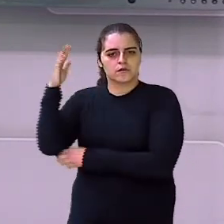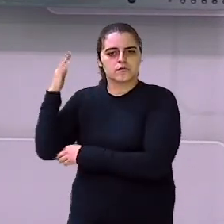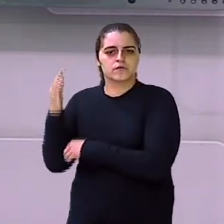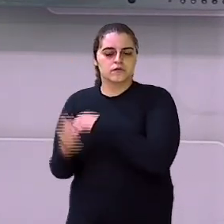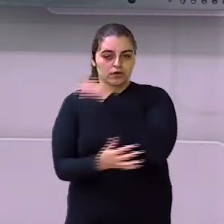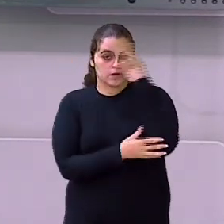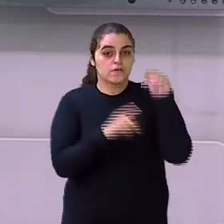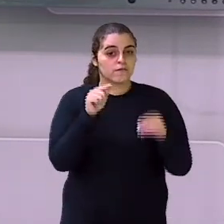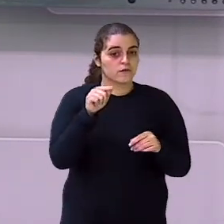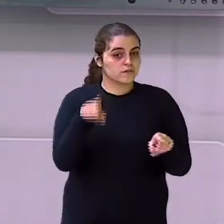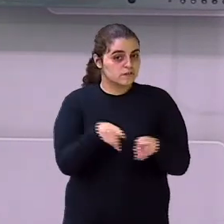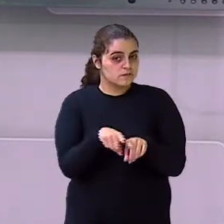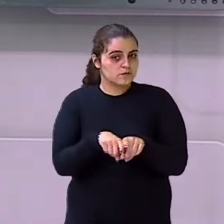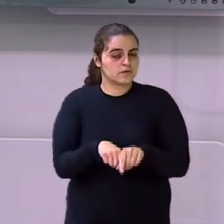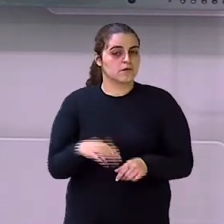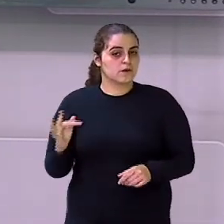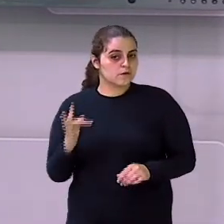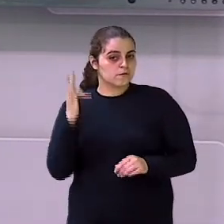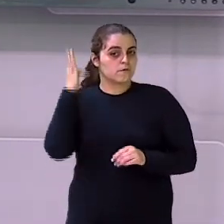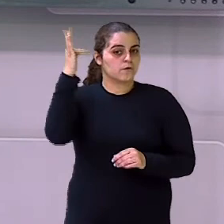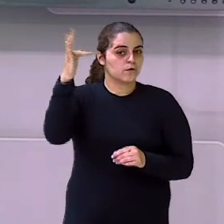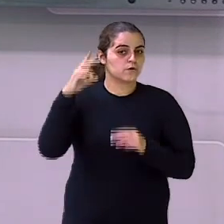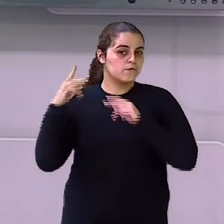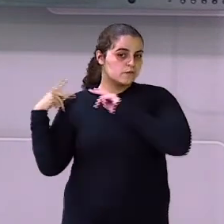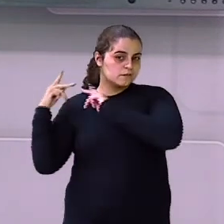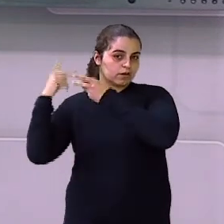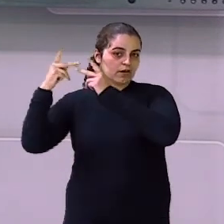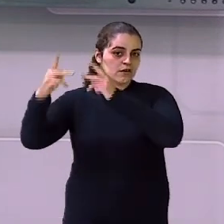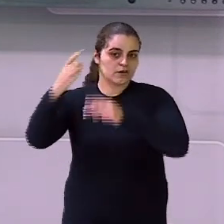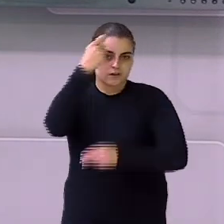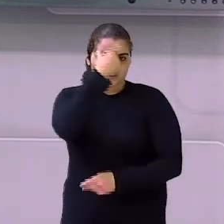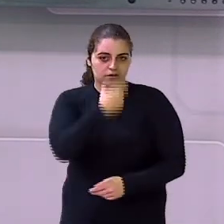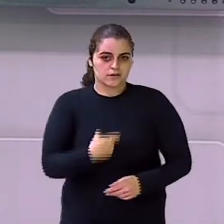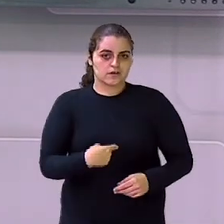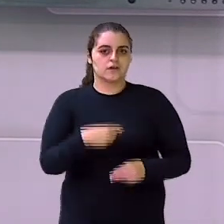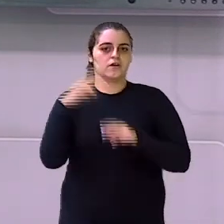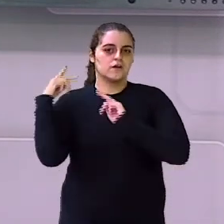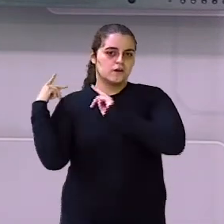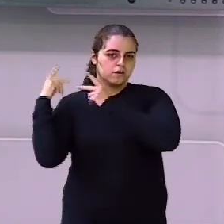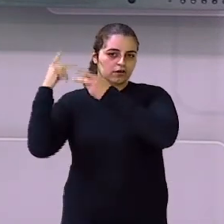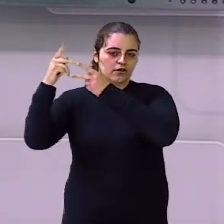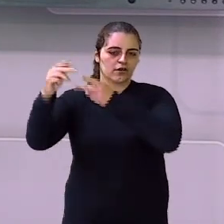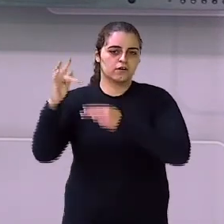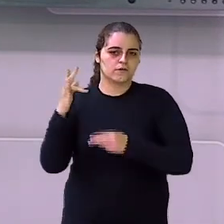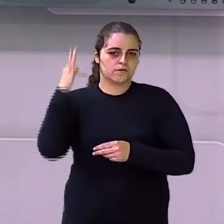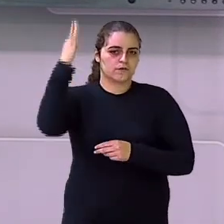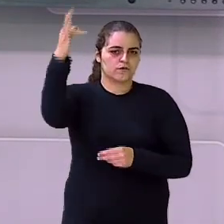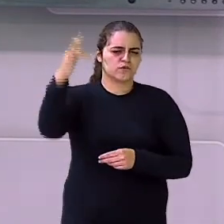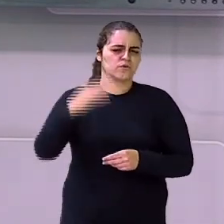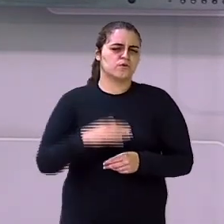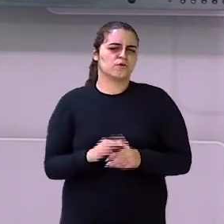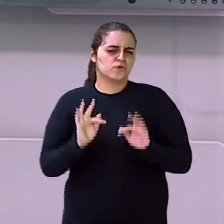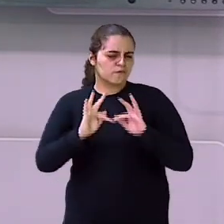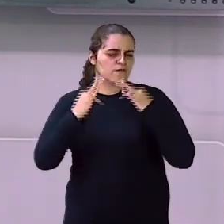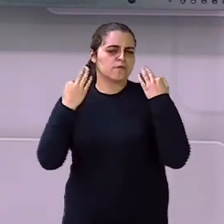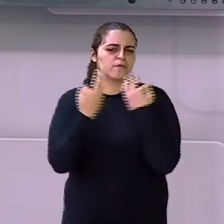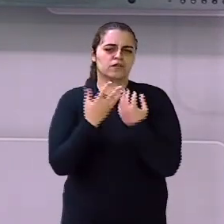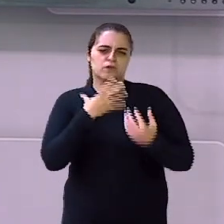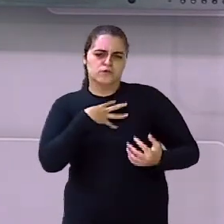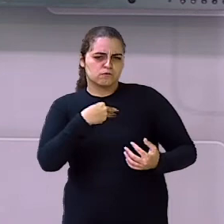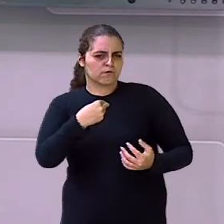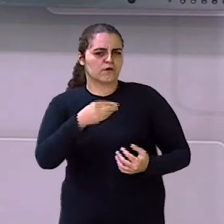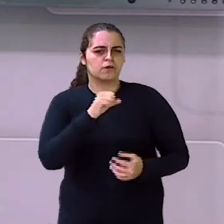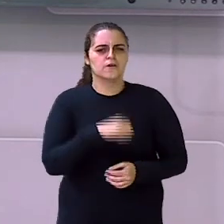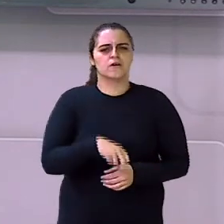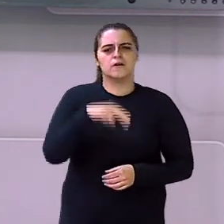planeta Que você vai herdar Que você vai crescer Que os seus filhos Os seus netos E todo mundo Aí pra frente Vai